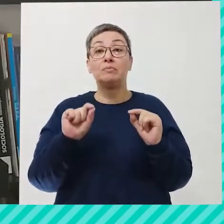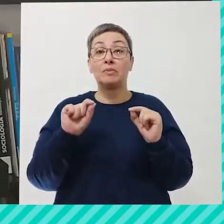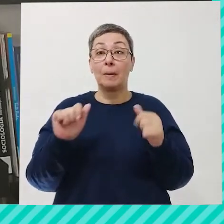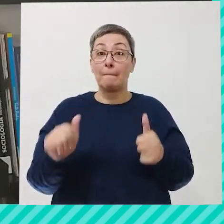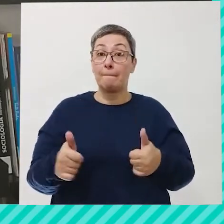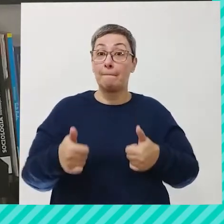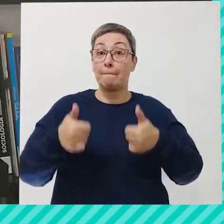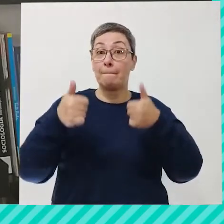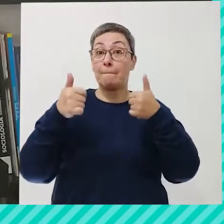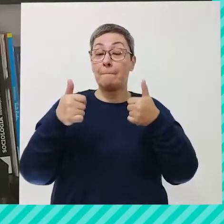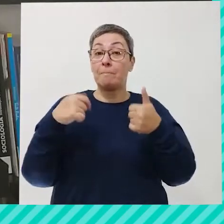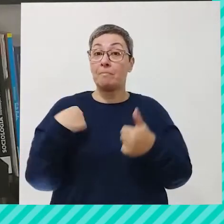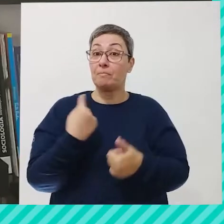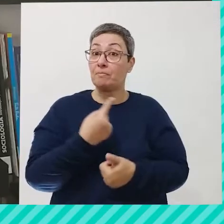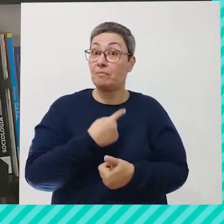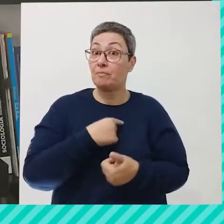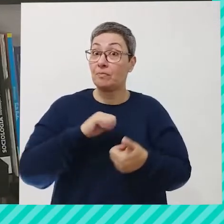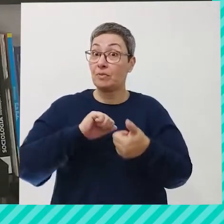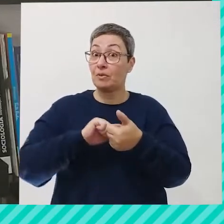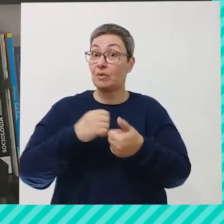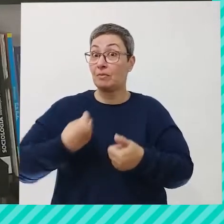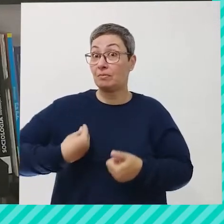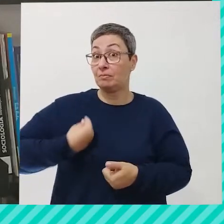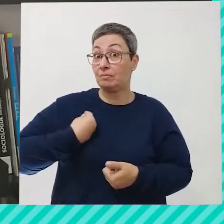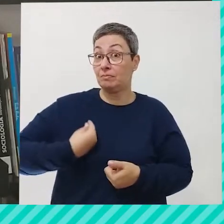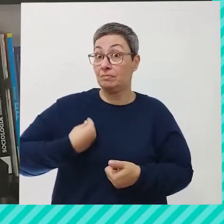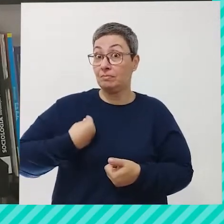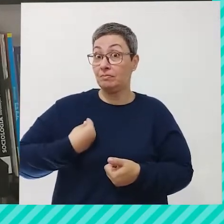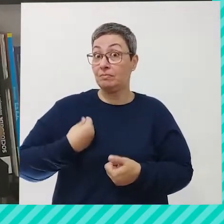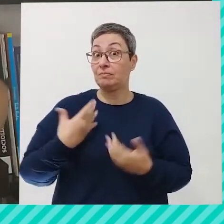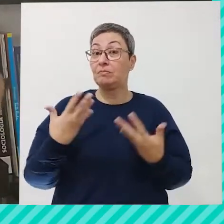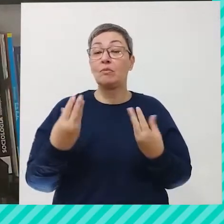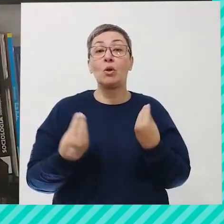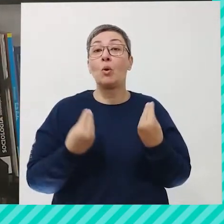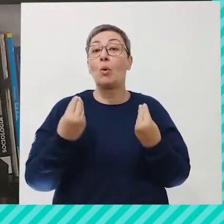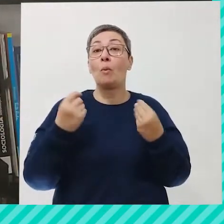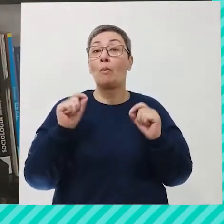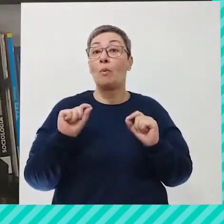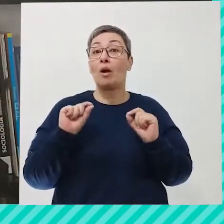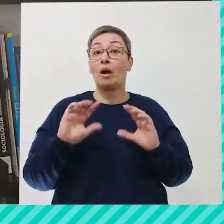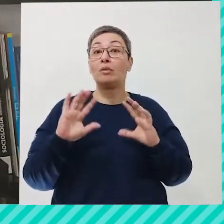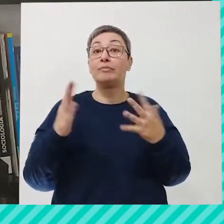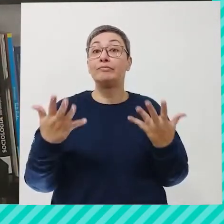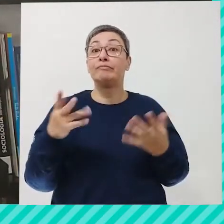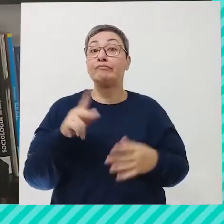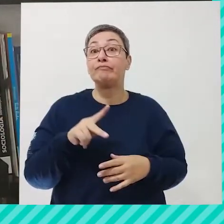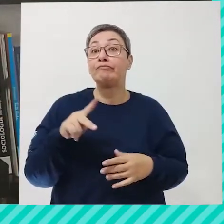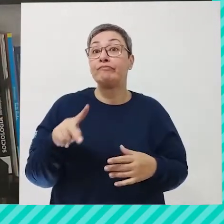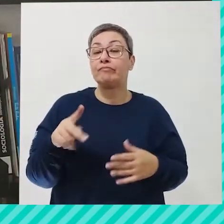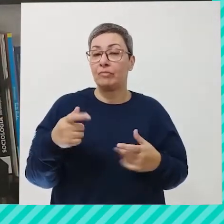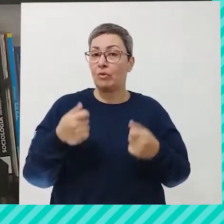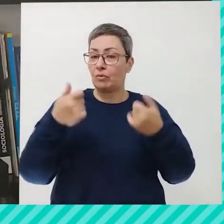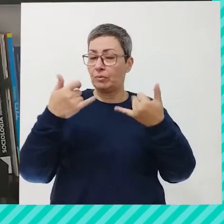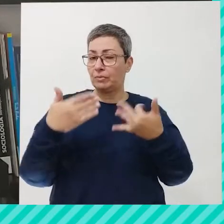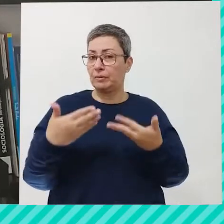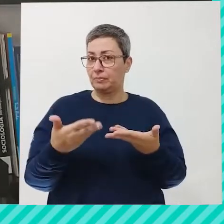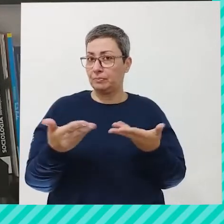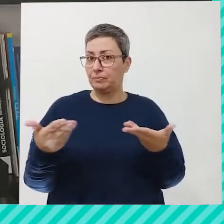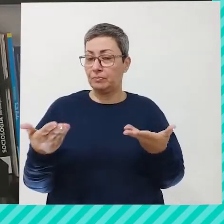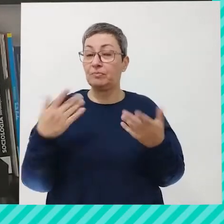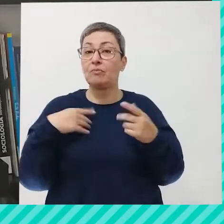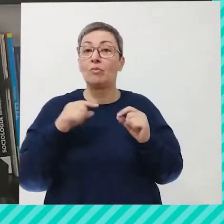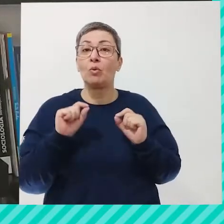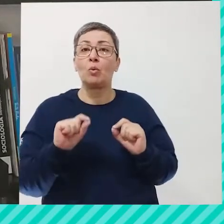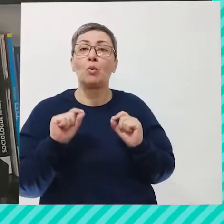melhoria da nossa qualidade de vida. E como que isso acontece, então, professora? Eu vou explicar pra vocês,